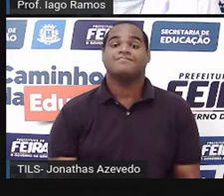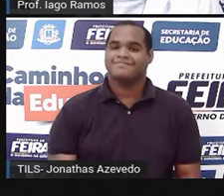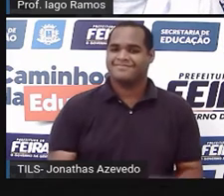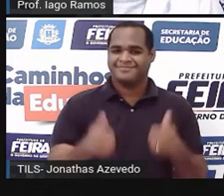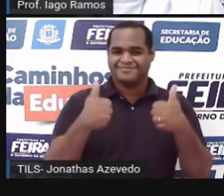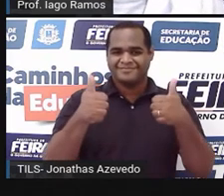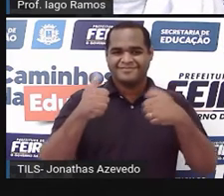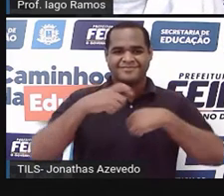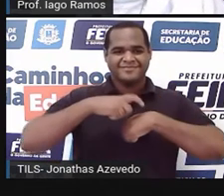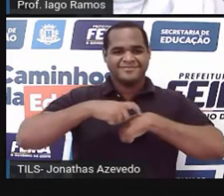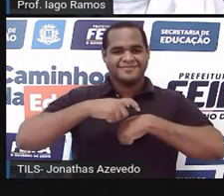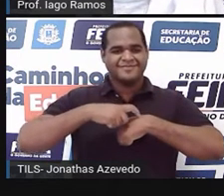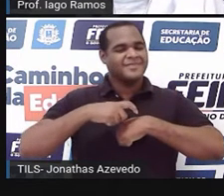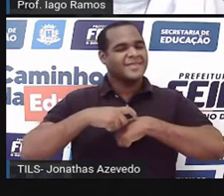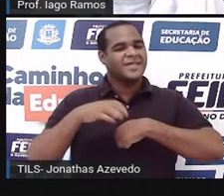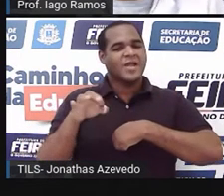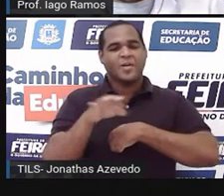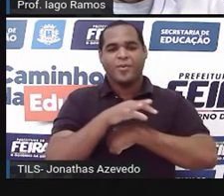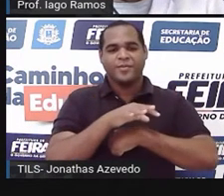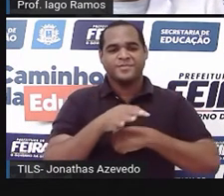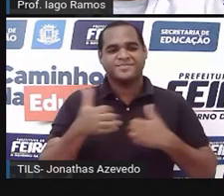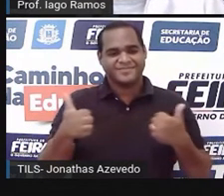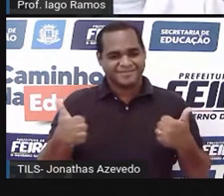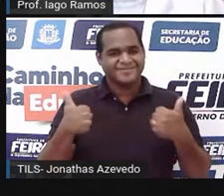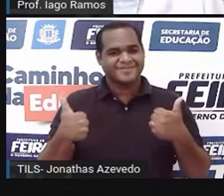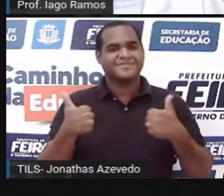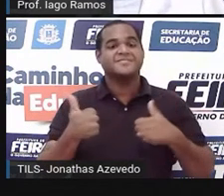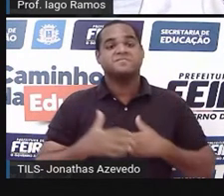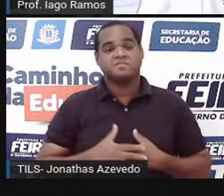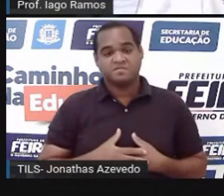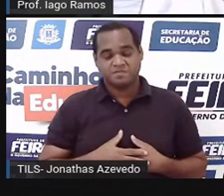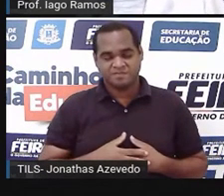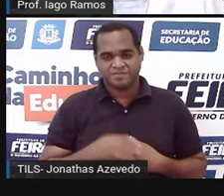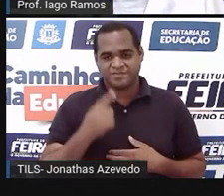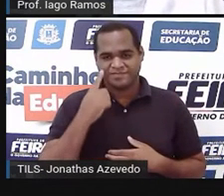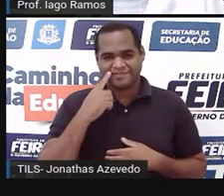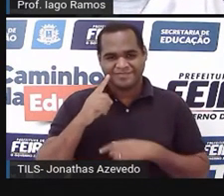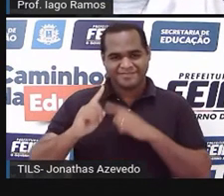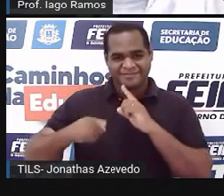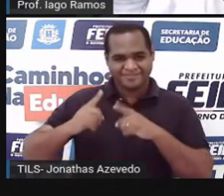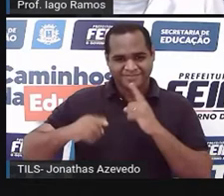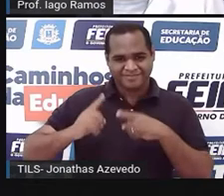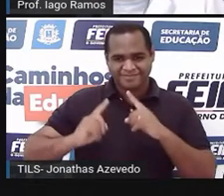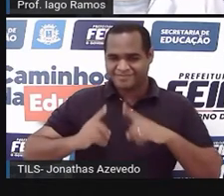Pronto. Então, acabou-se o tempo, né? Vamos fazer um suspensezinho.